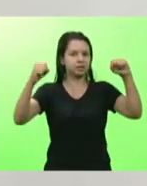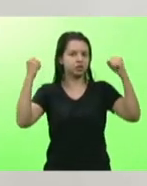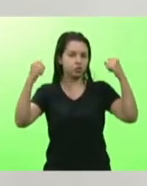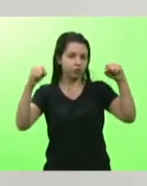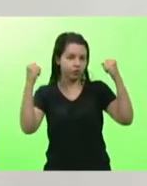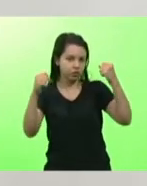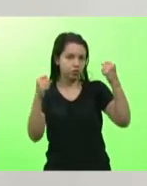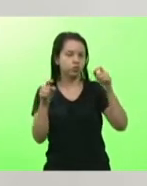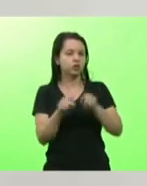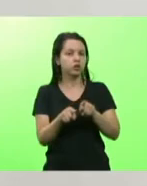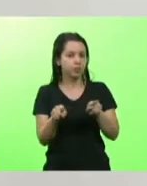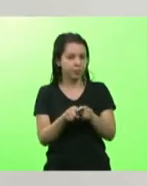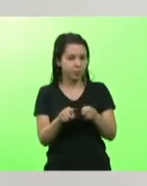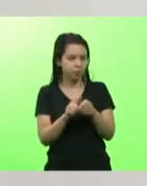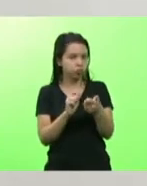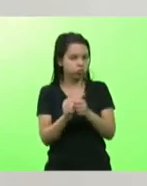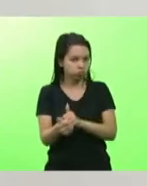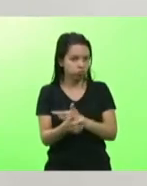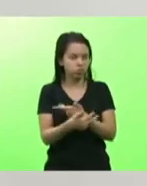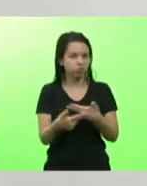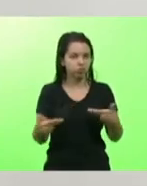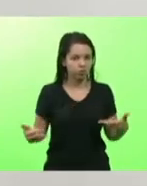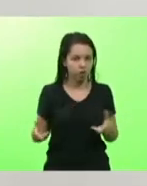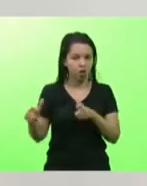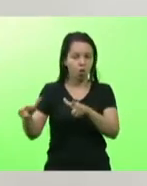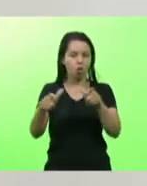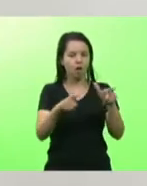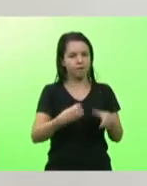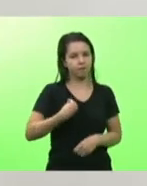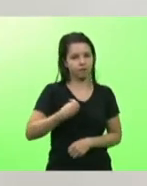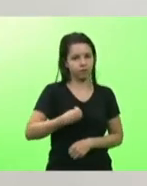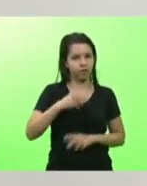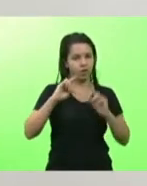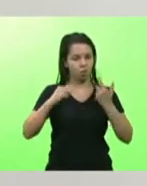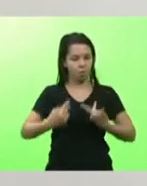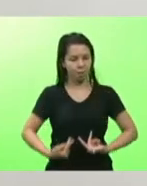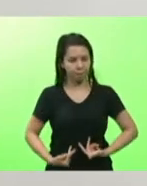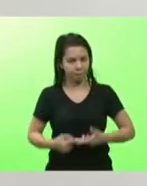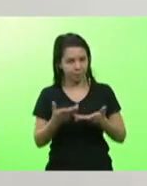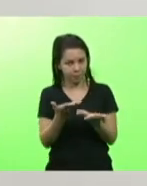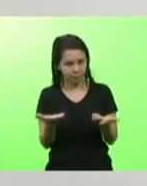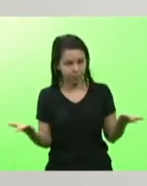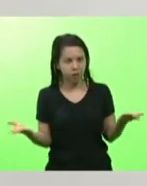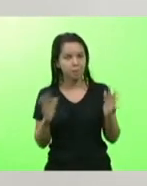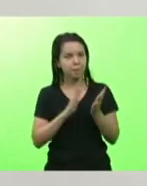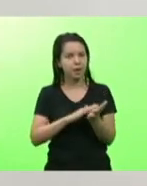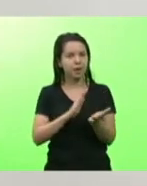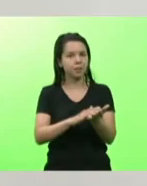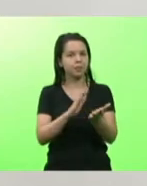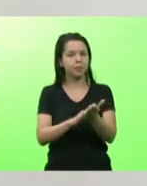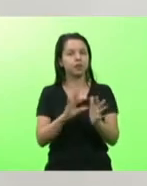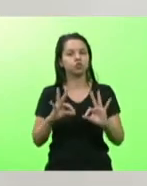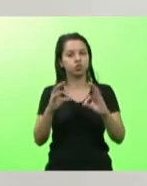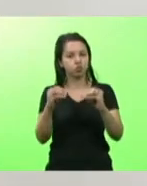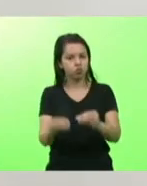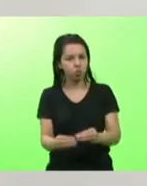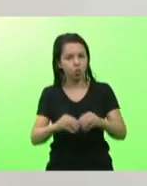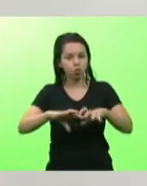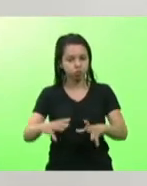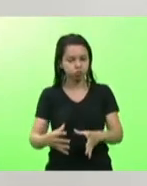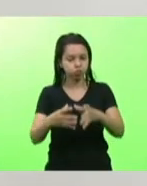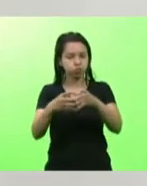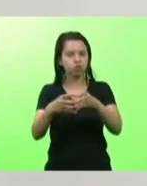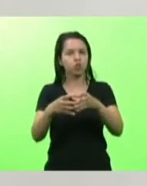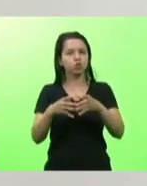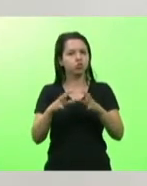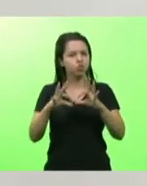da atividade física e seus locais de prática na vida do ser humano então parabéns a todos que uniram forças uma junção de forças de todos os